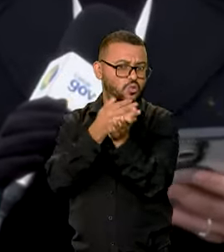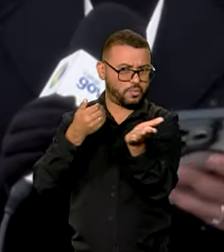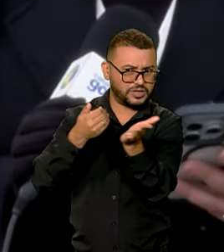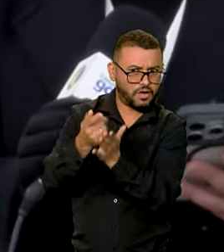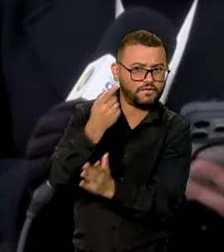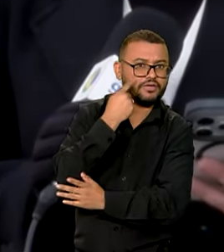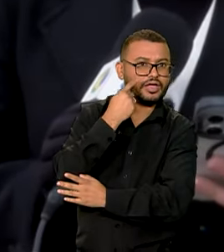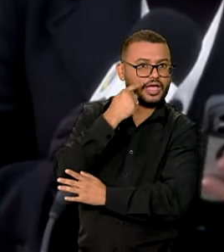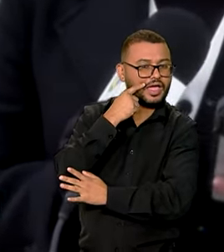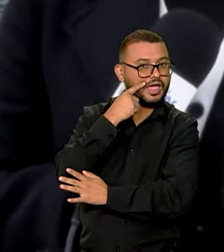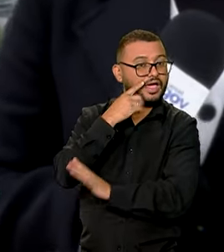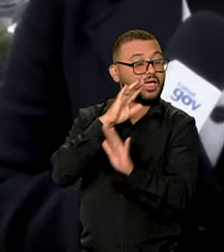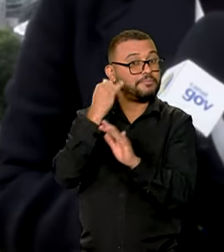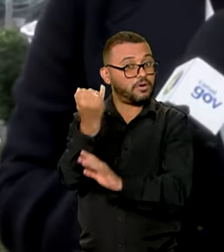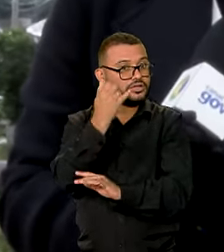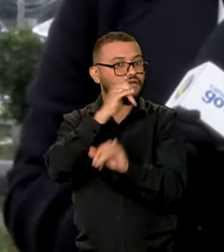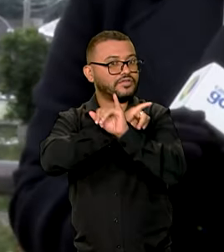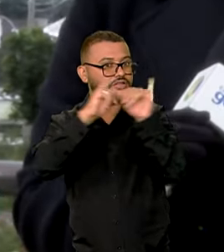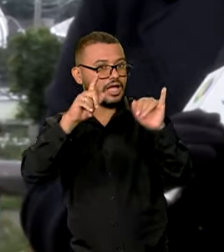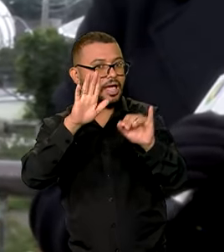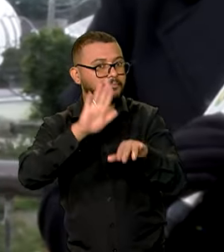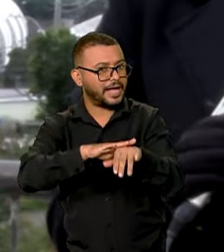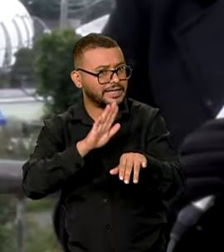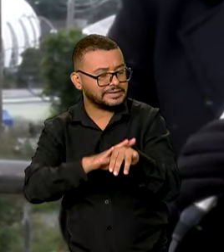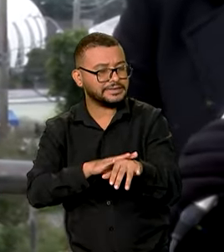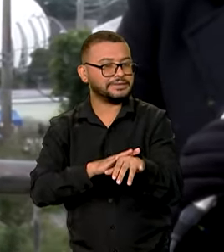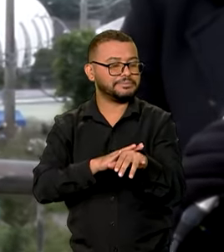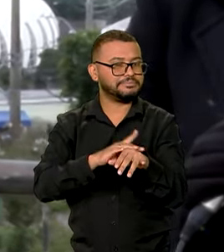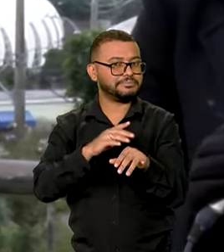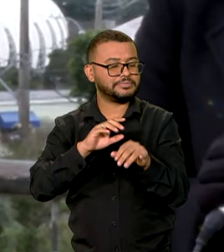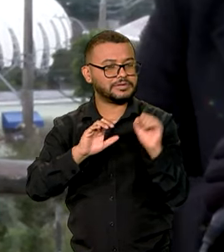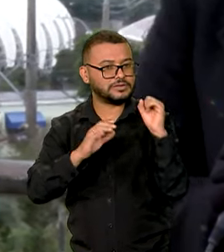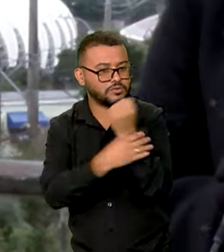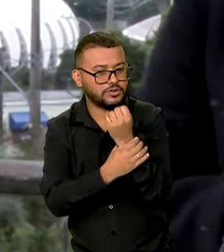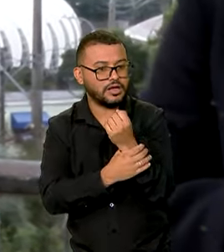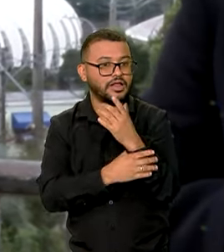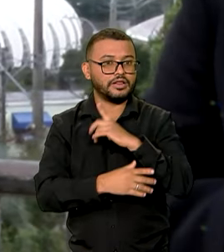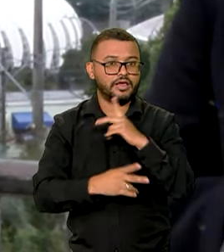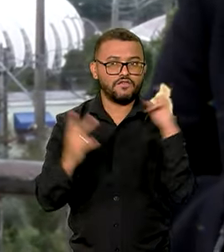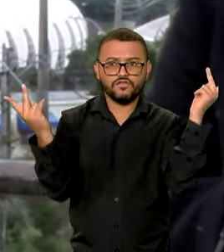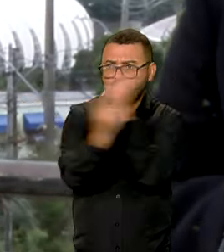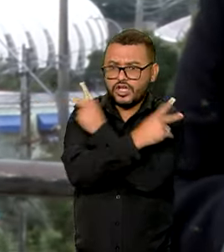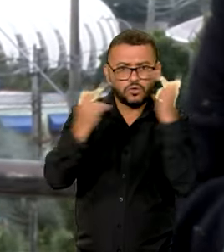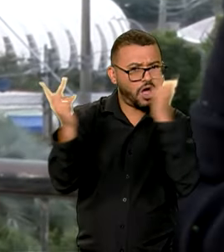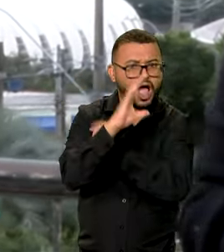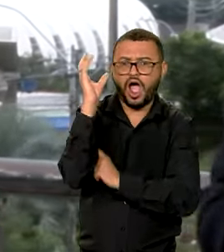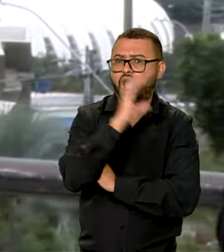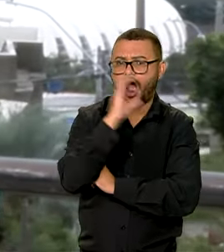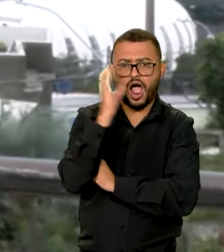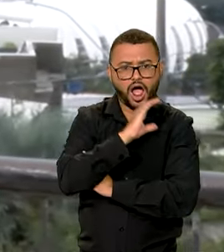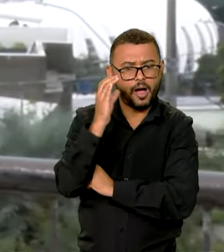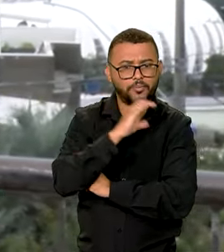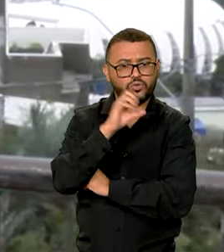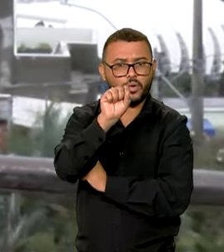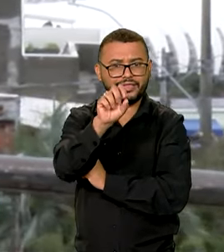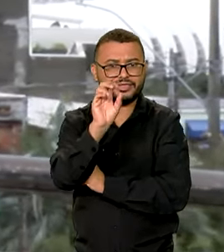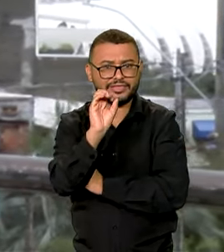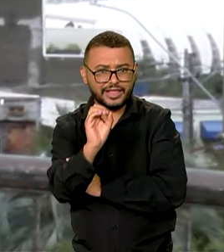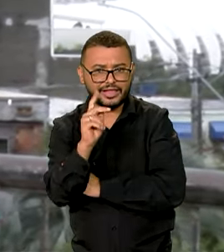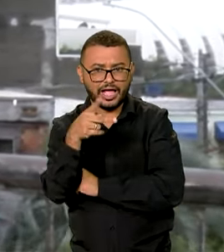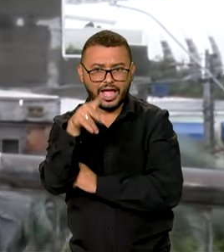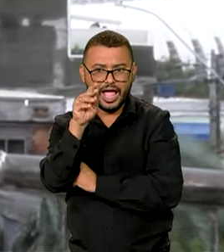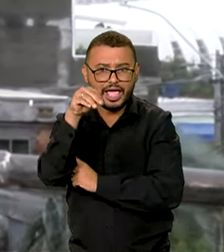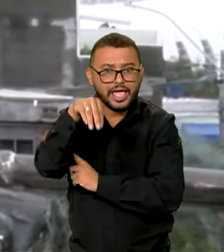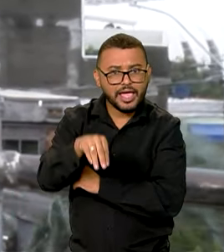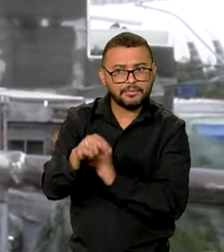um alerta da Defesa Civil em Vigor para possibilidade de ventos acima de 80 km por hora. E esse vento